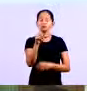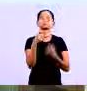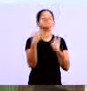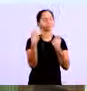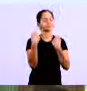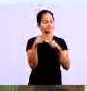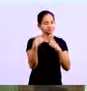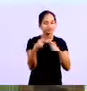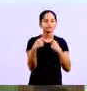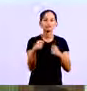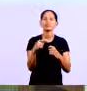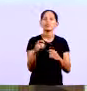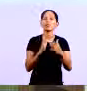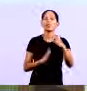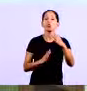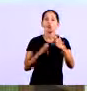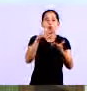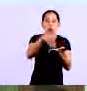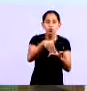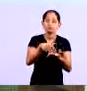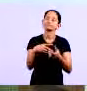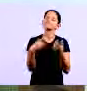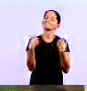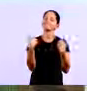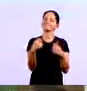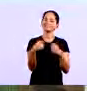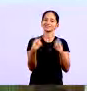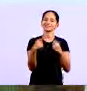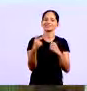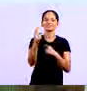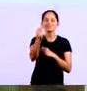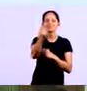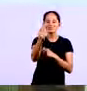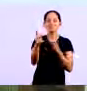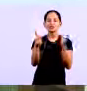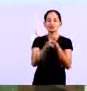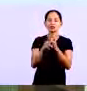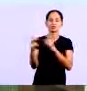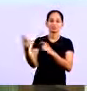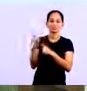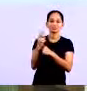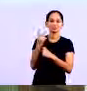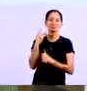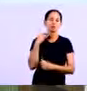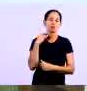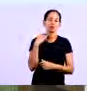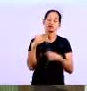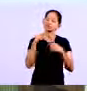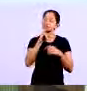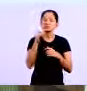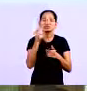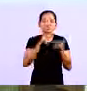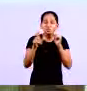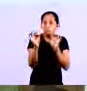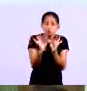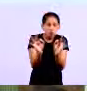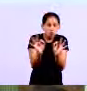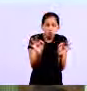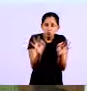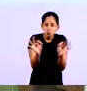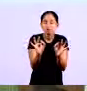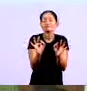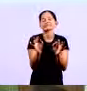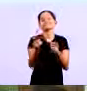sim buscar o dinheiro no banco para que você possa fazer esse pagamento. Se de tudo você não conseguir resolver dessa forma,